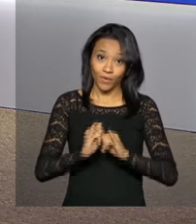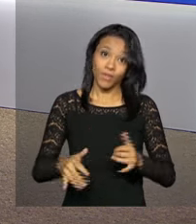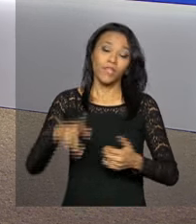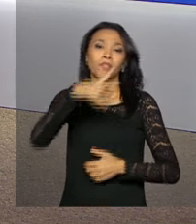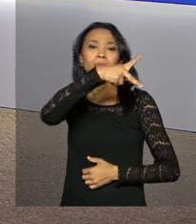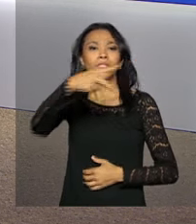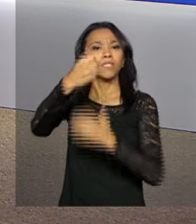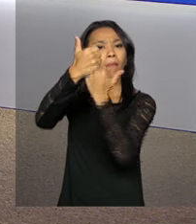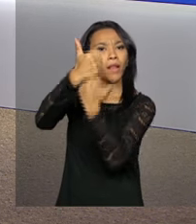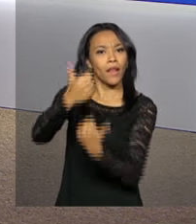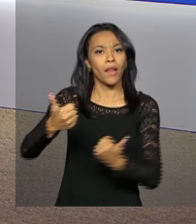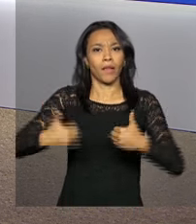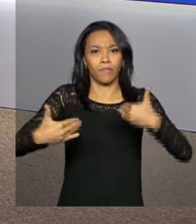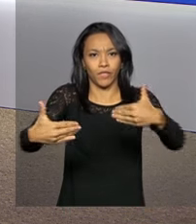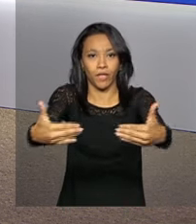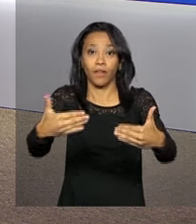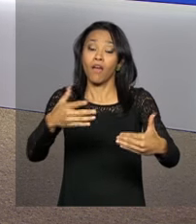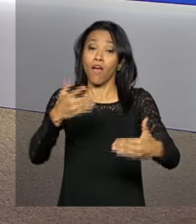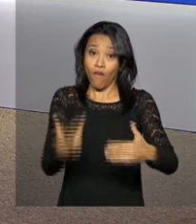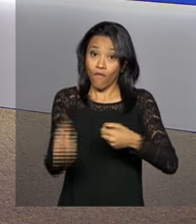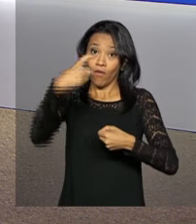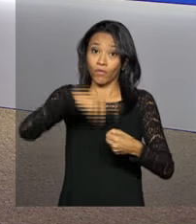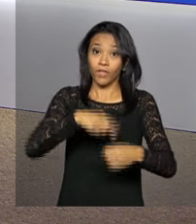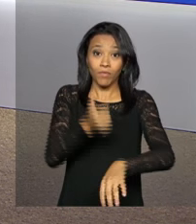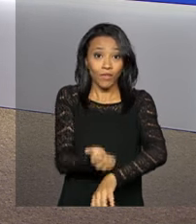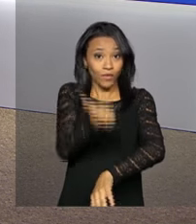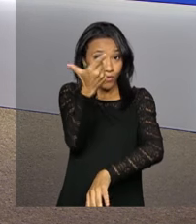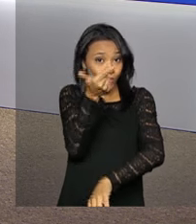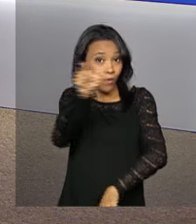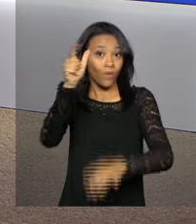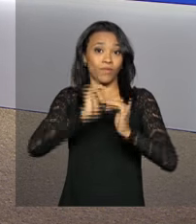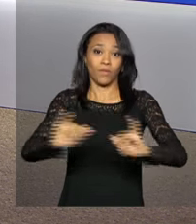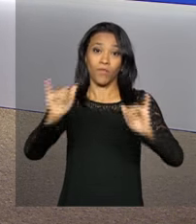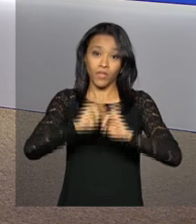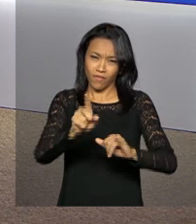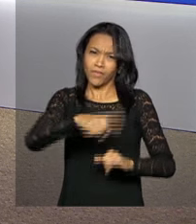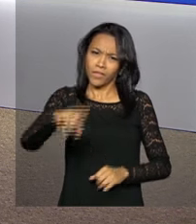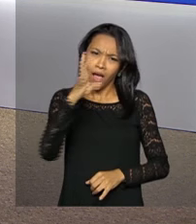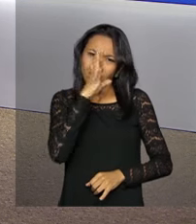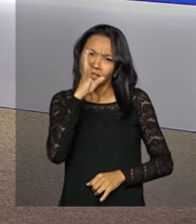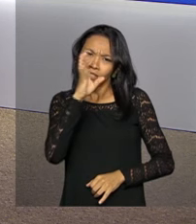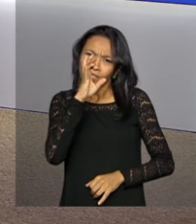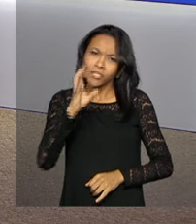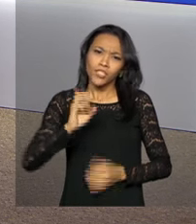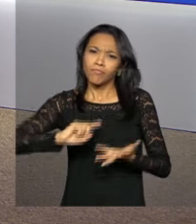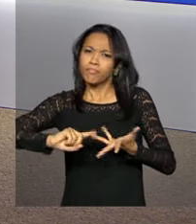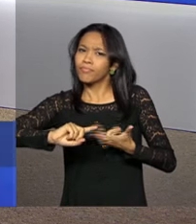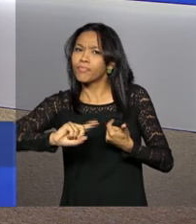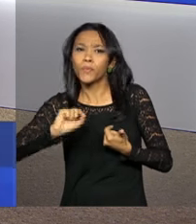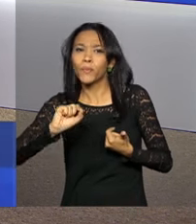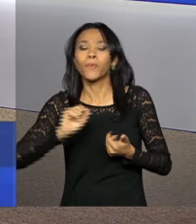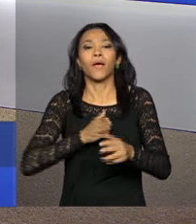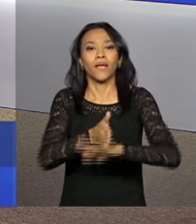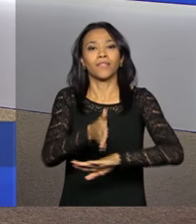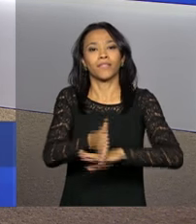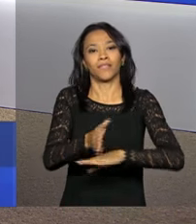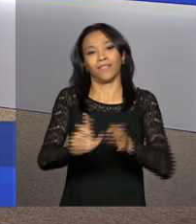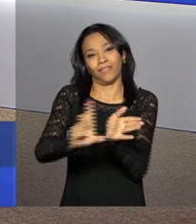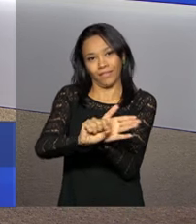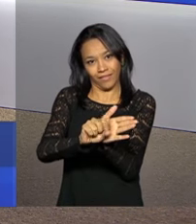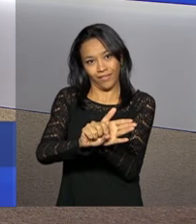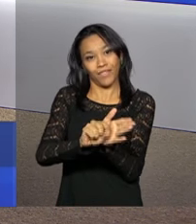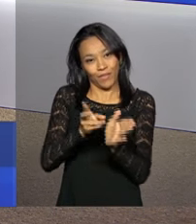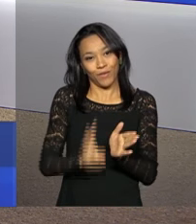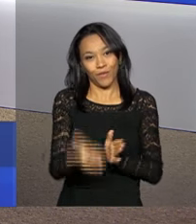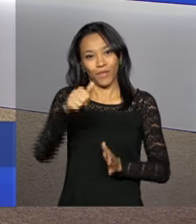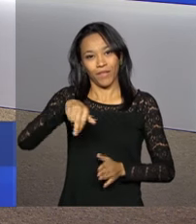Executivo Federal. Nós voltamos ao meio-dia com outras notícias. Acompanhe as novidades também nas nossas redes sociais e continue com